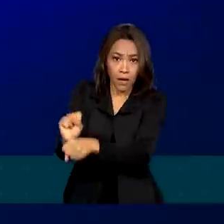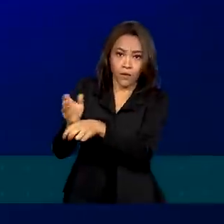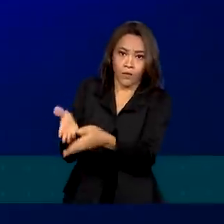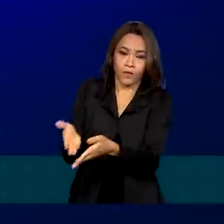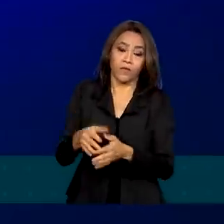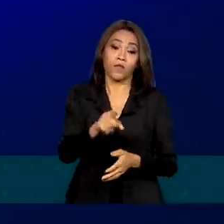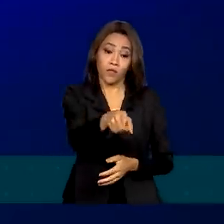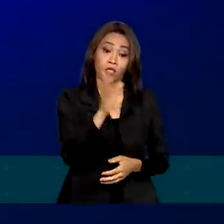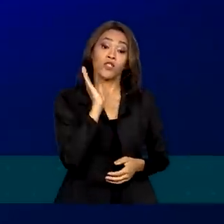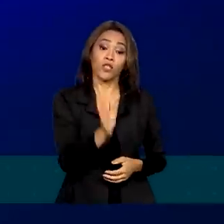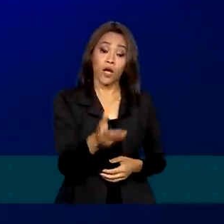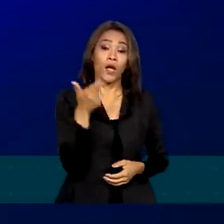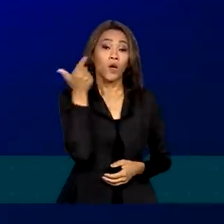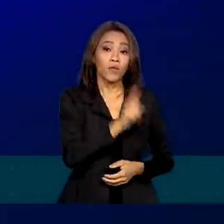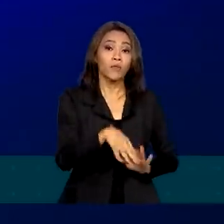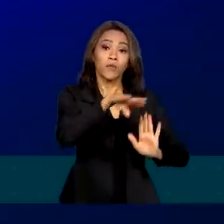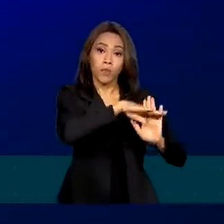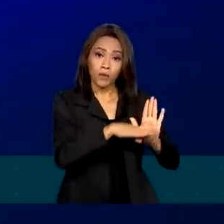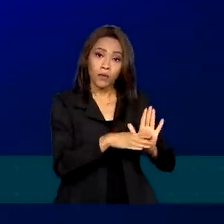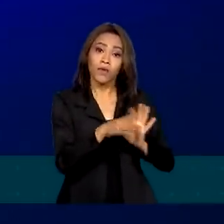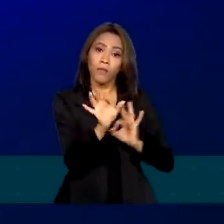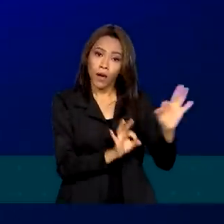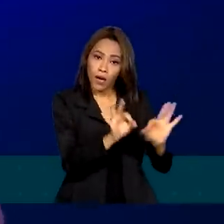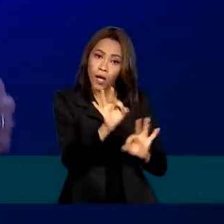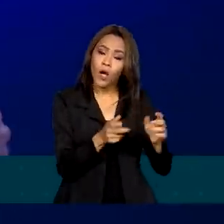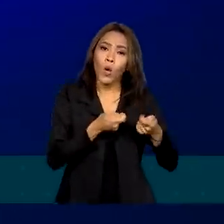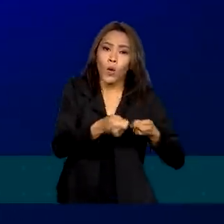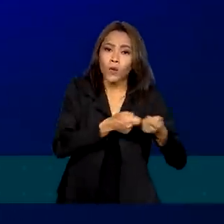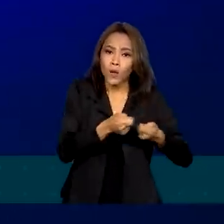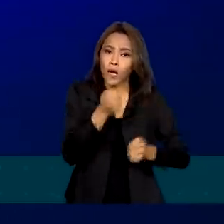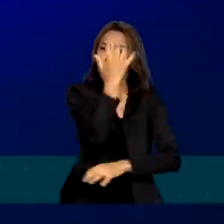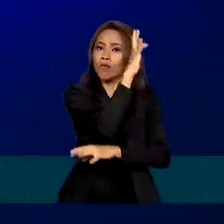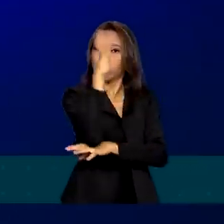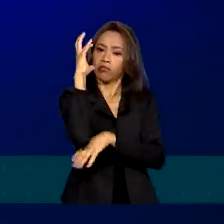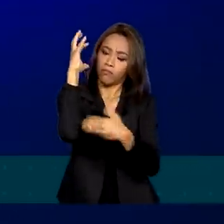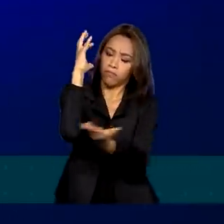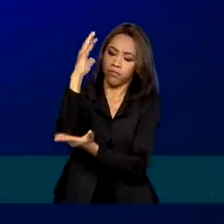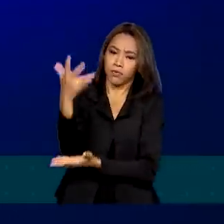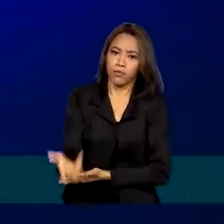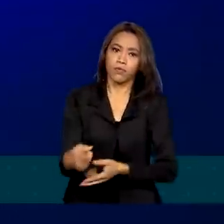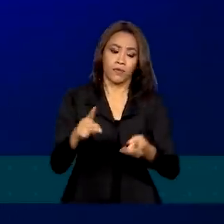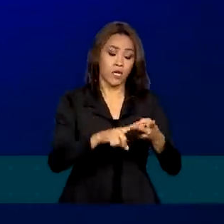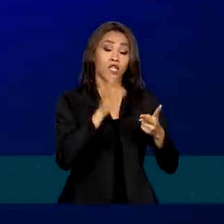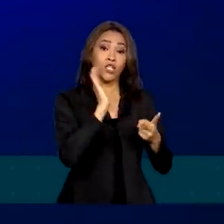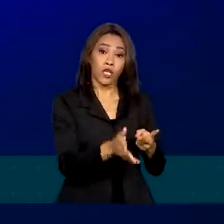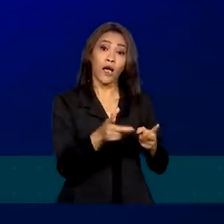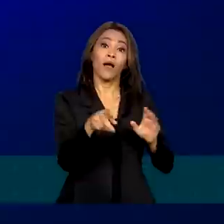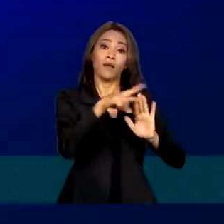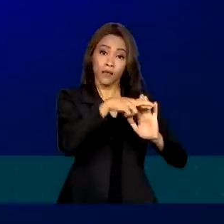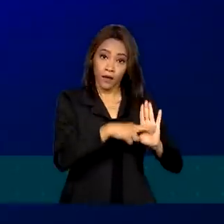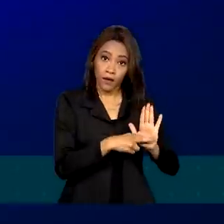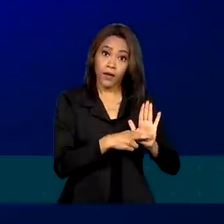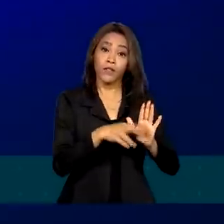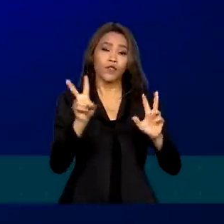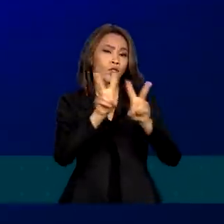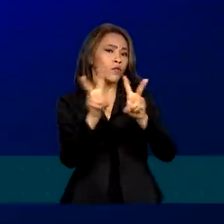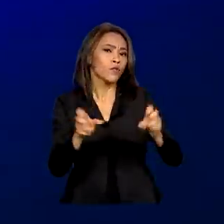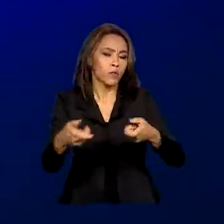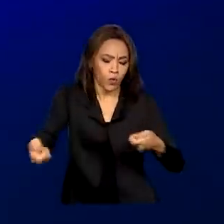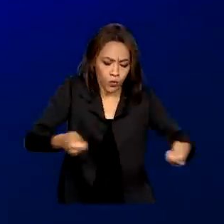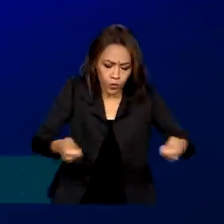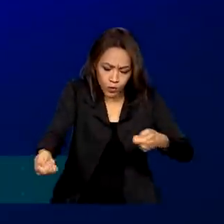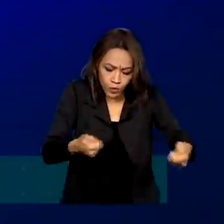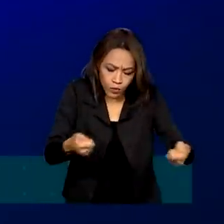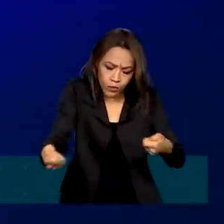prevenção e controle do desmatamento, já revogamos a medida que estimulava o garimpo ilegal, já estabelecemos o